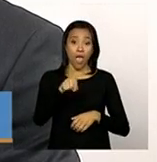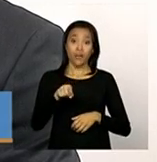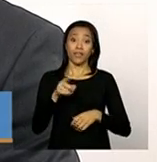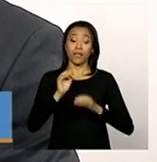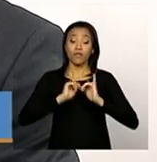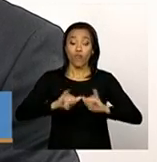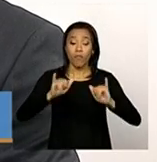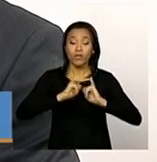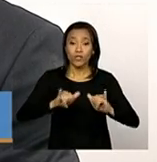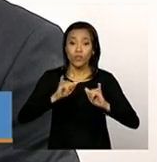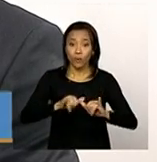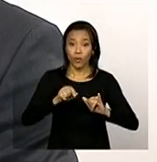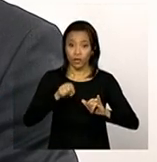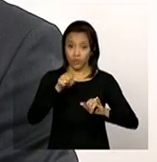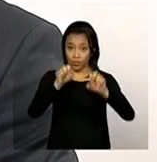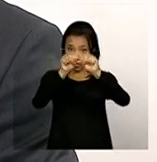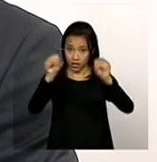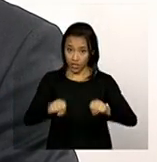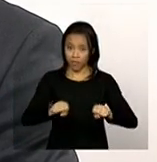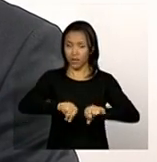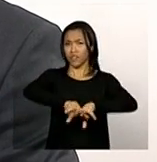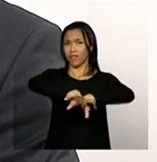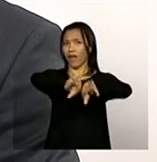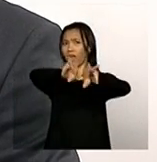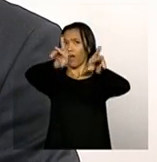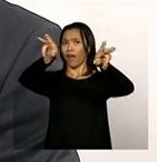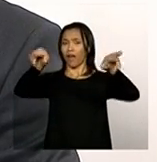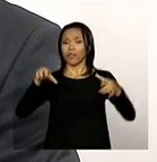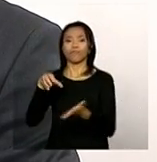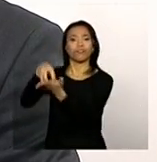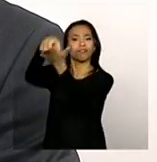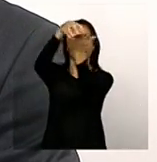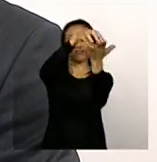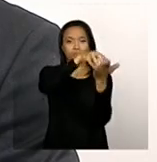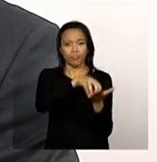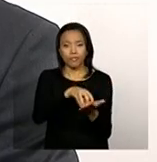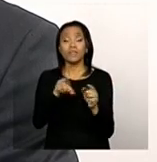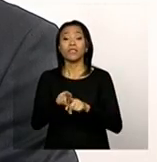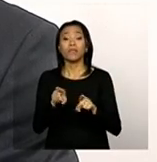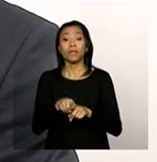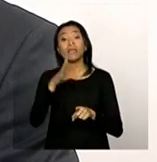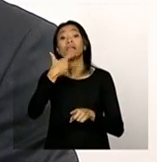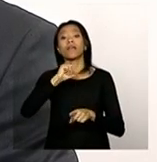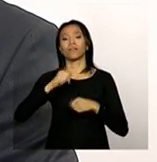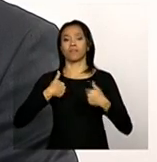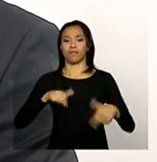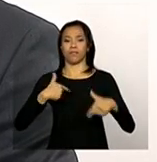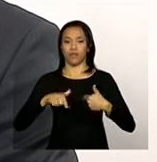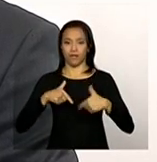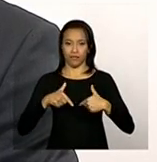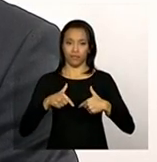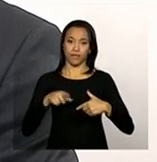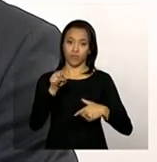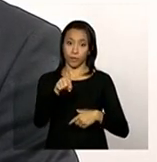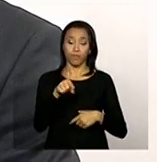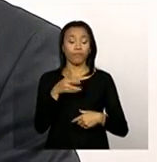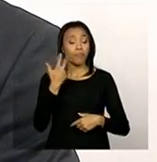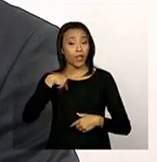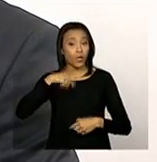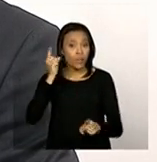nossas entidades e dos nossos trabalhadores. Para os gestores, para a gente identificar quais gestores